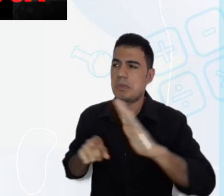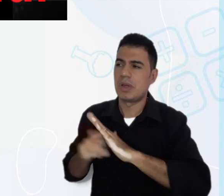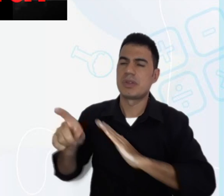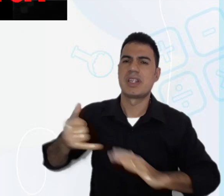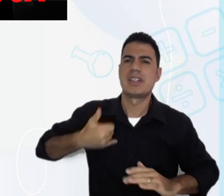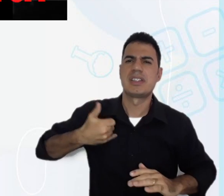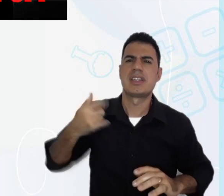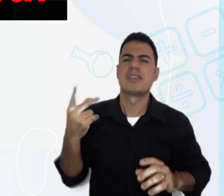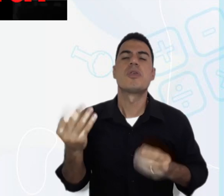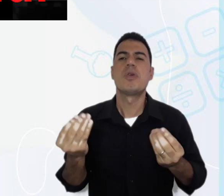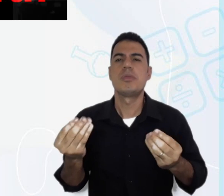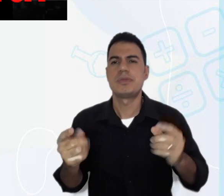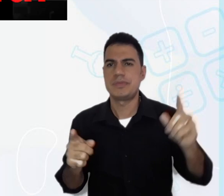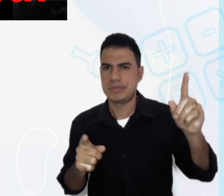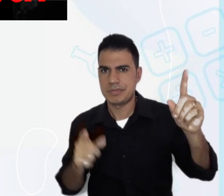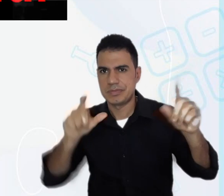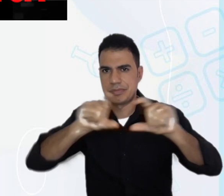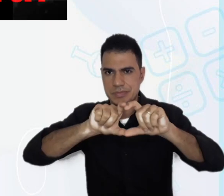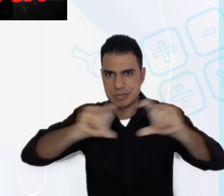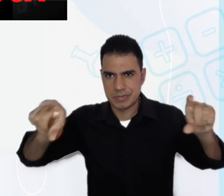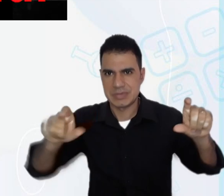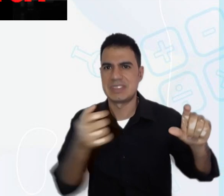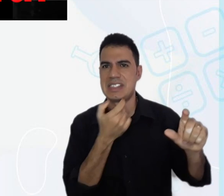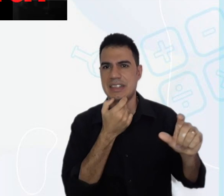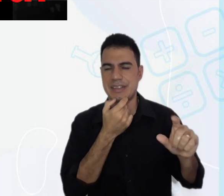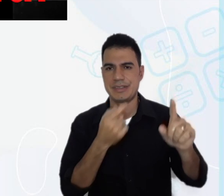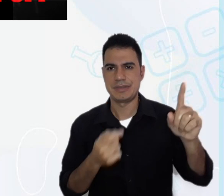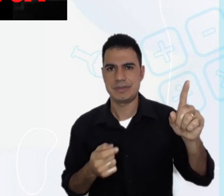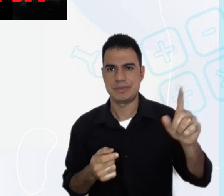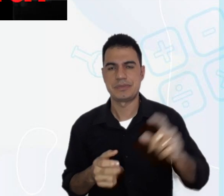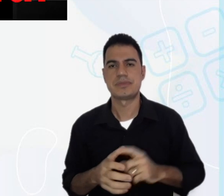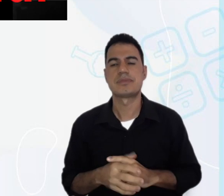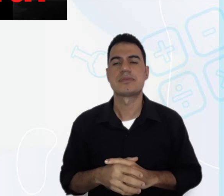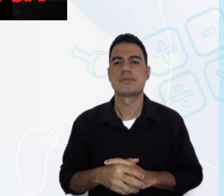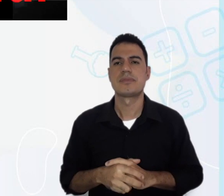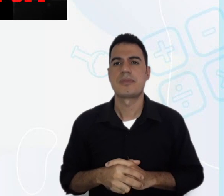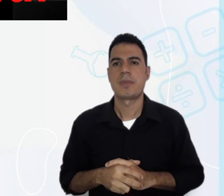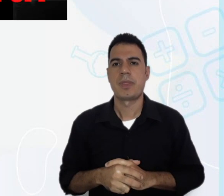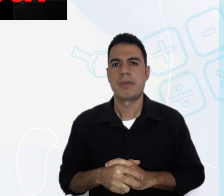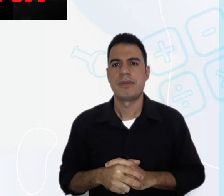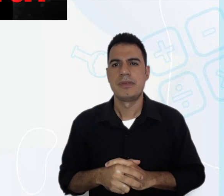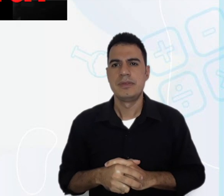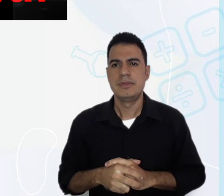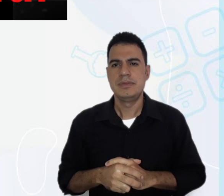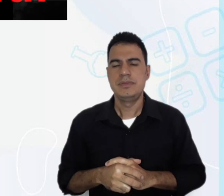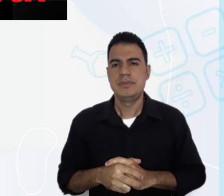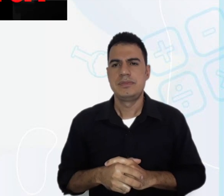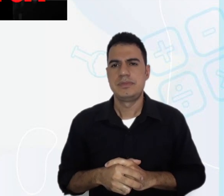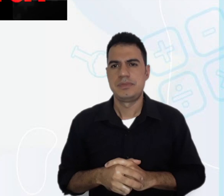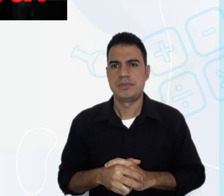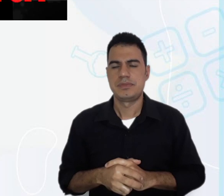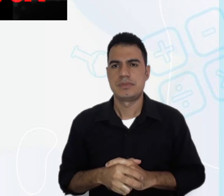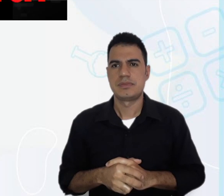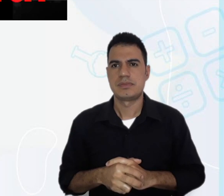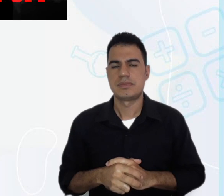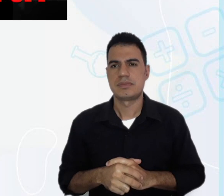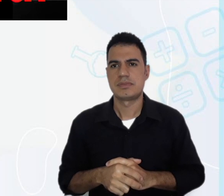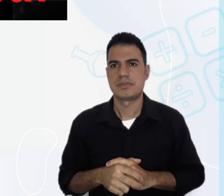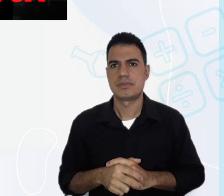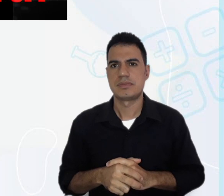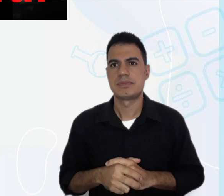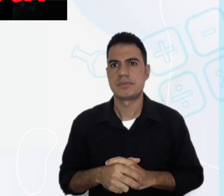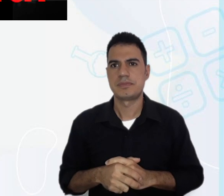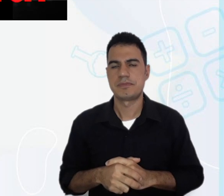How old are you? I am 14 years old. I